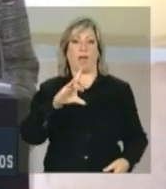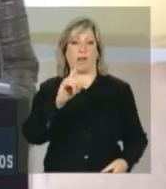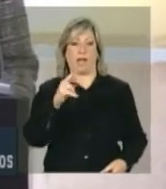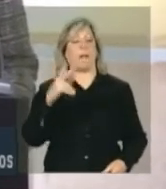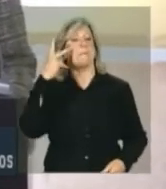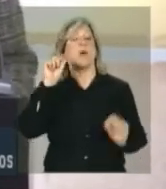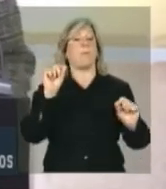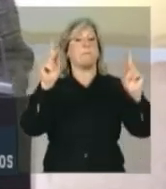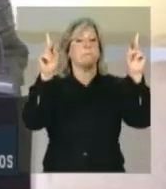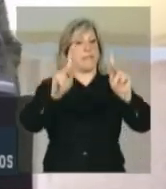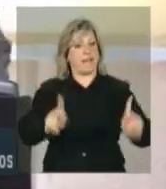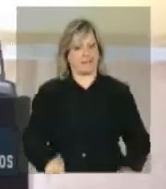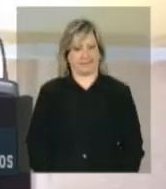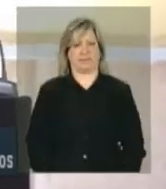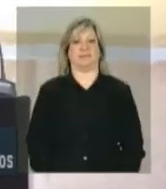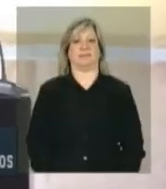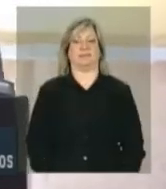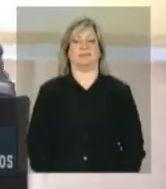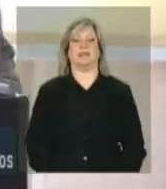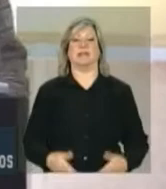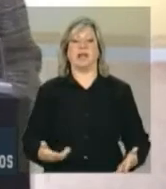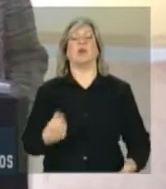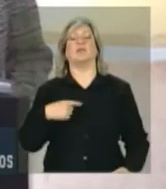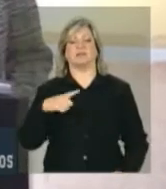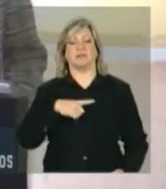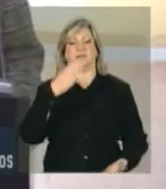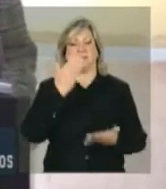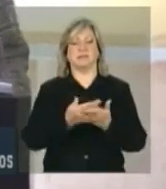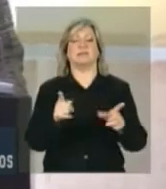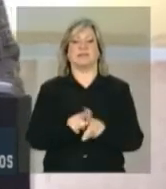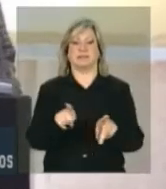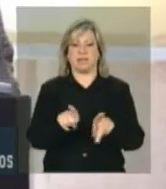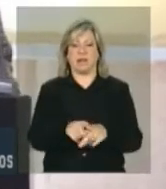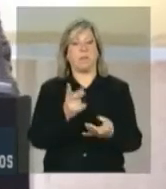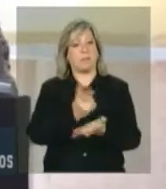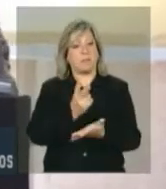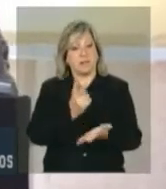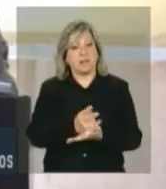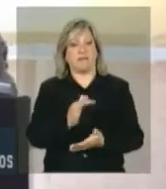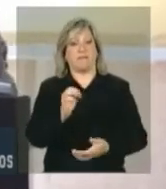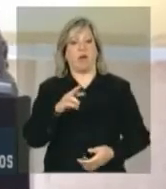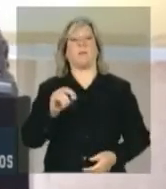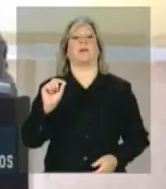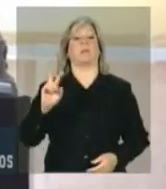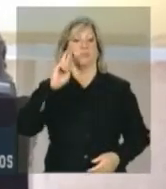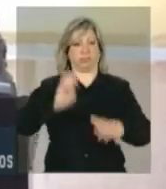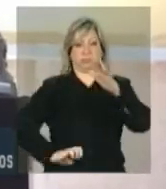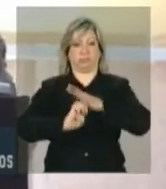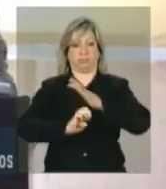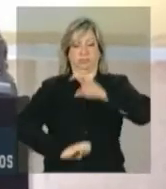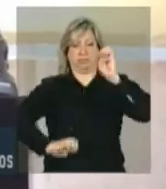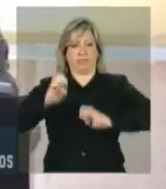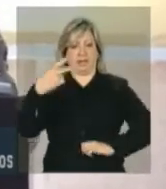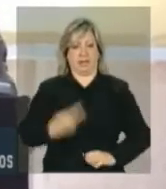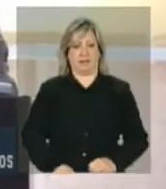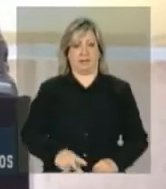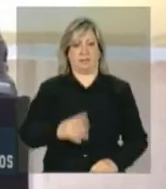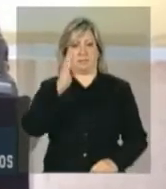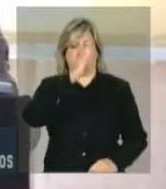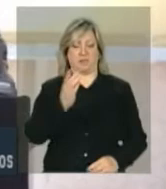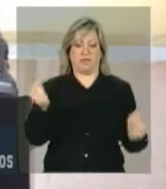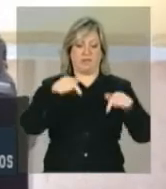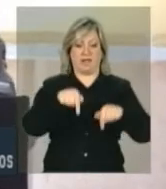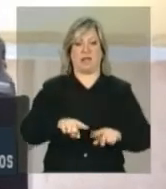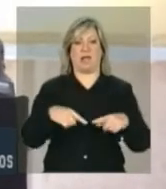fins pacíficos. E estou segura de que, do mesmo modo, os empresários brasileiros aqui presentes retornam com uma